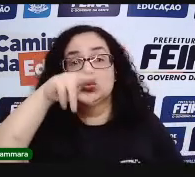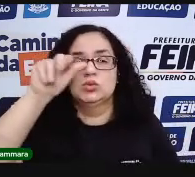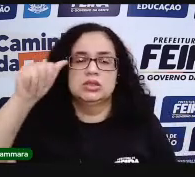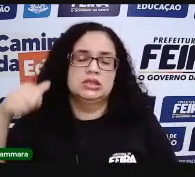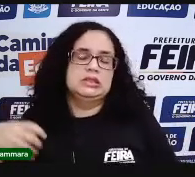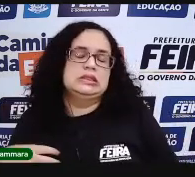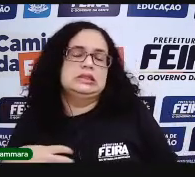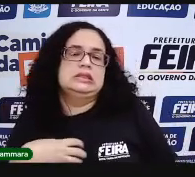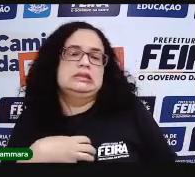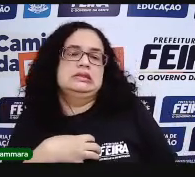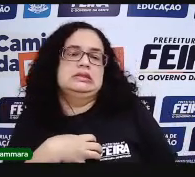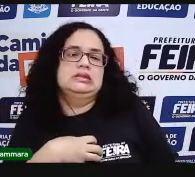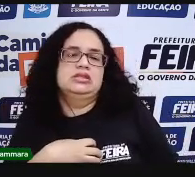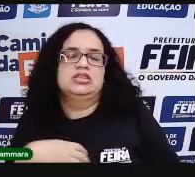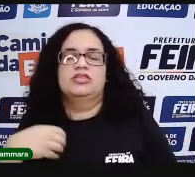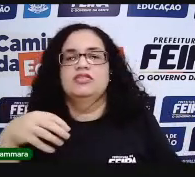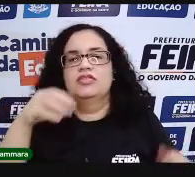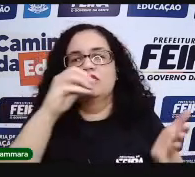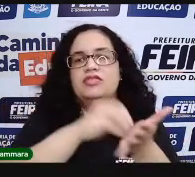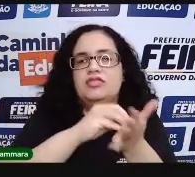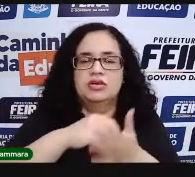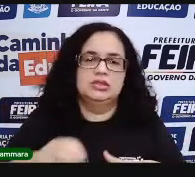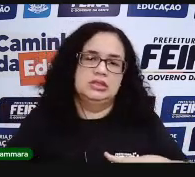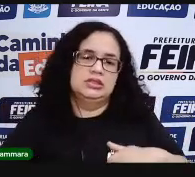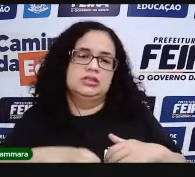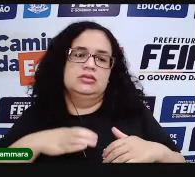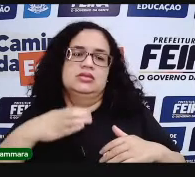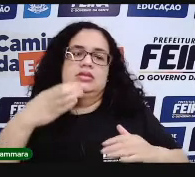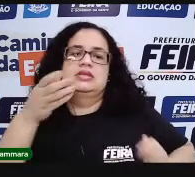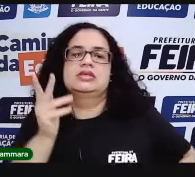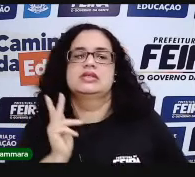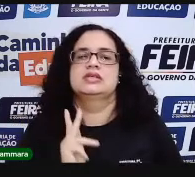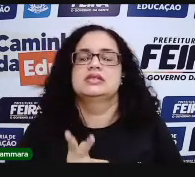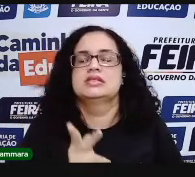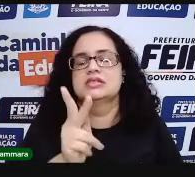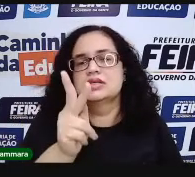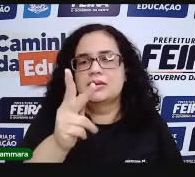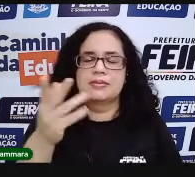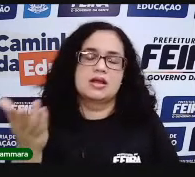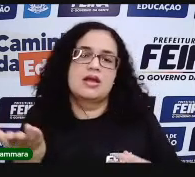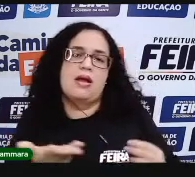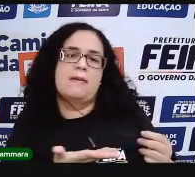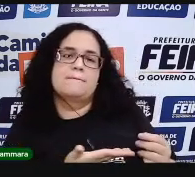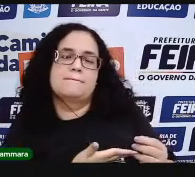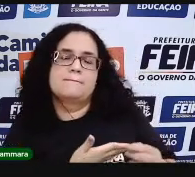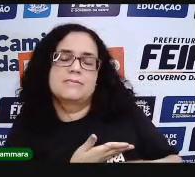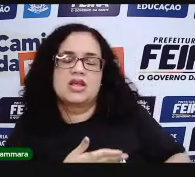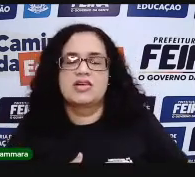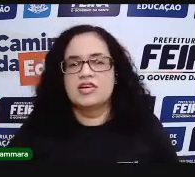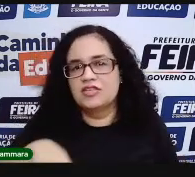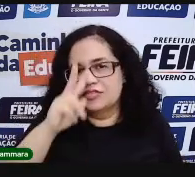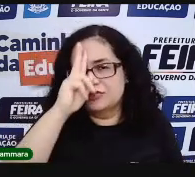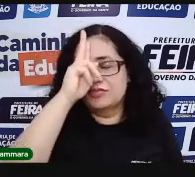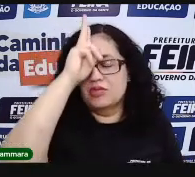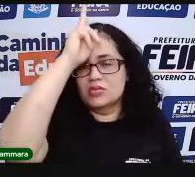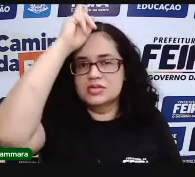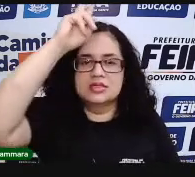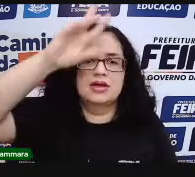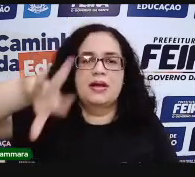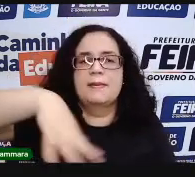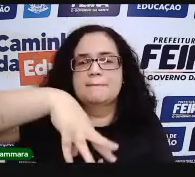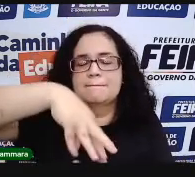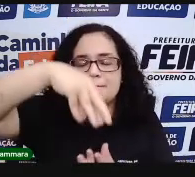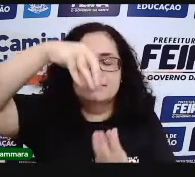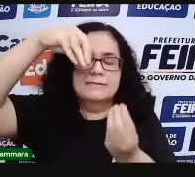nunca me senti desmotivado. Me agarrava sempre numa mão amiga. E de forças minha